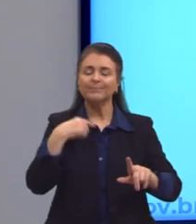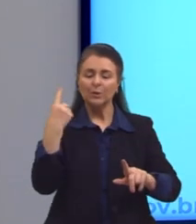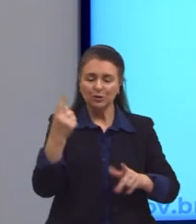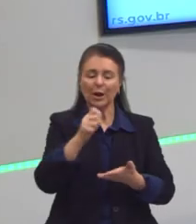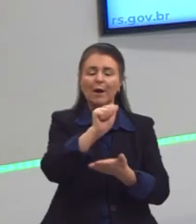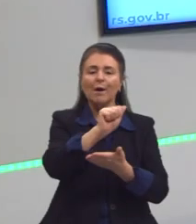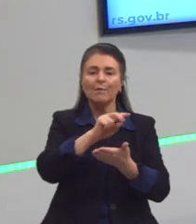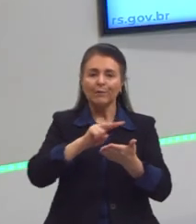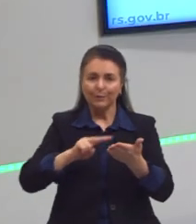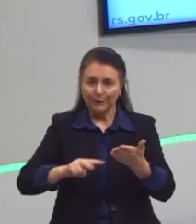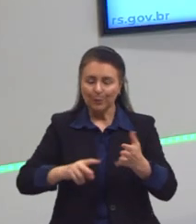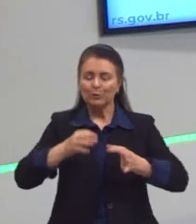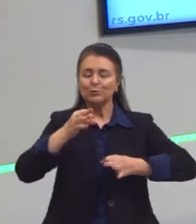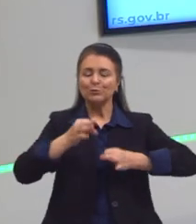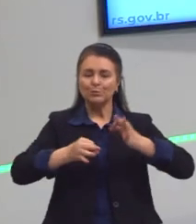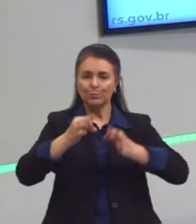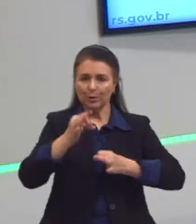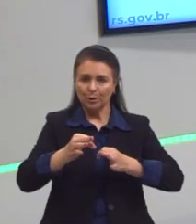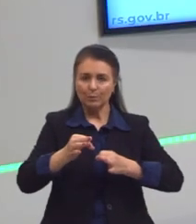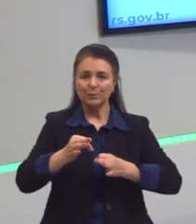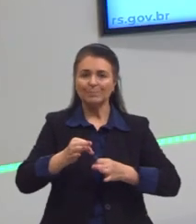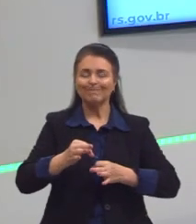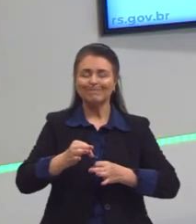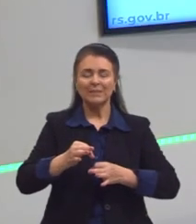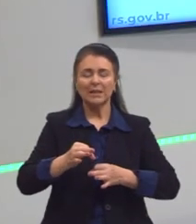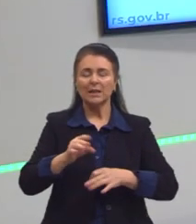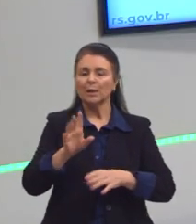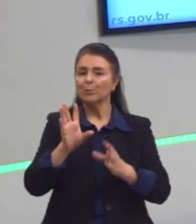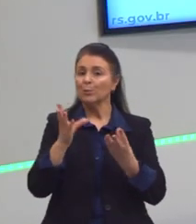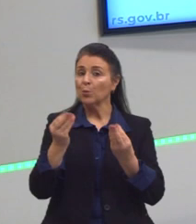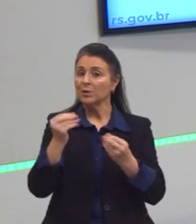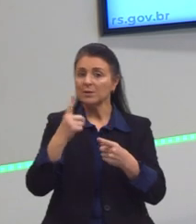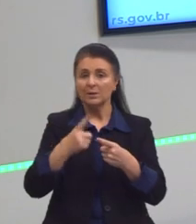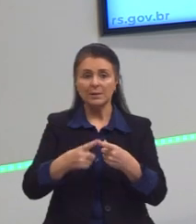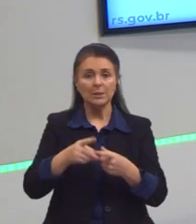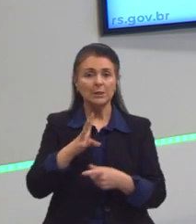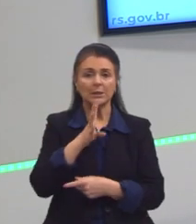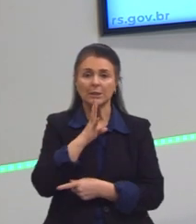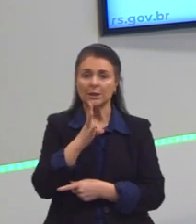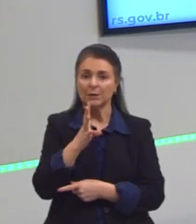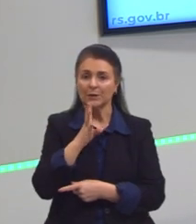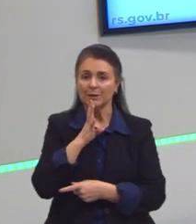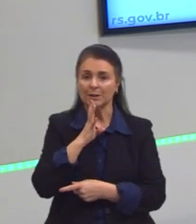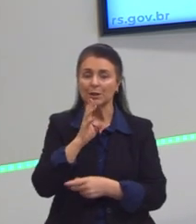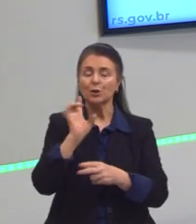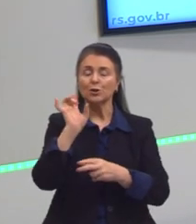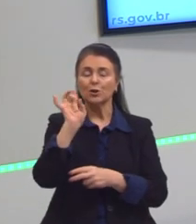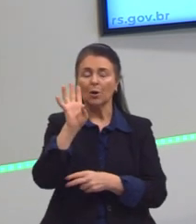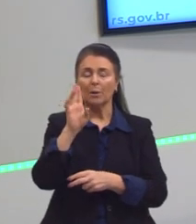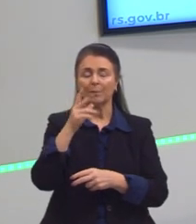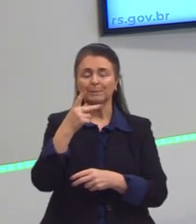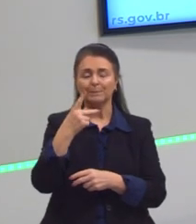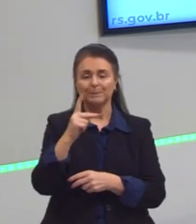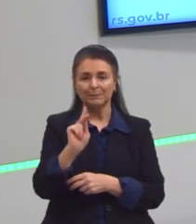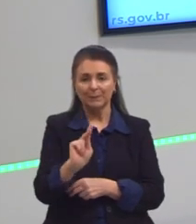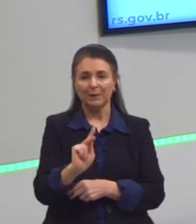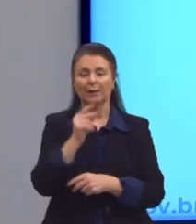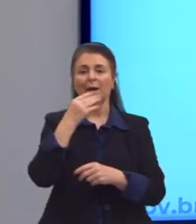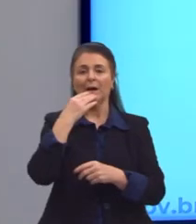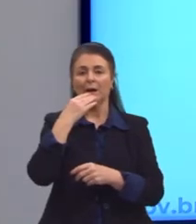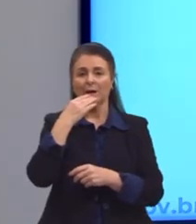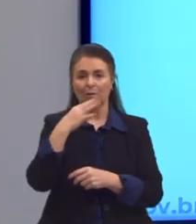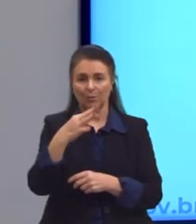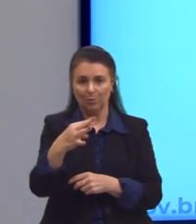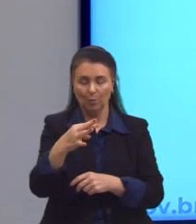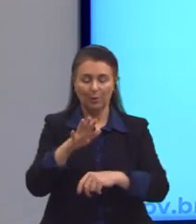as suas potencialidades, sua escolaridade, mas sim, nós já julgamos pela sua cor ou pela sua raça. Outra questão,